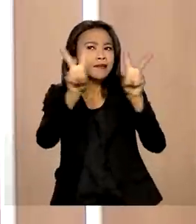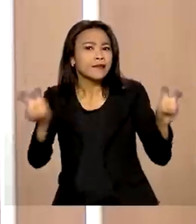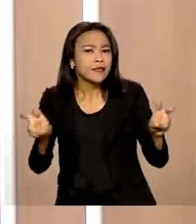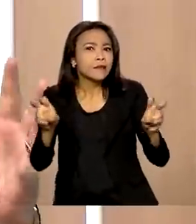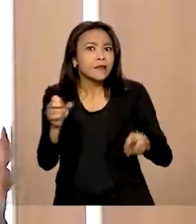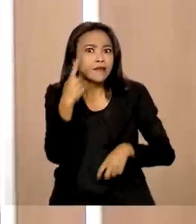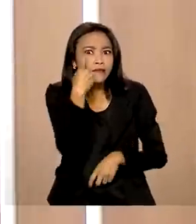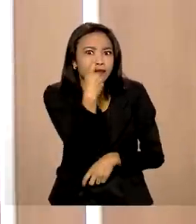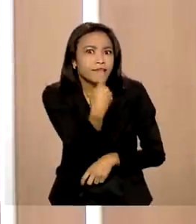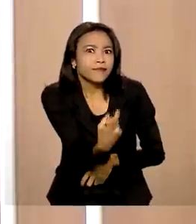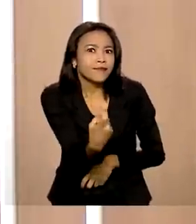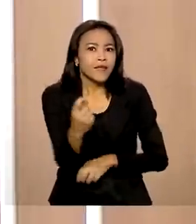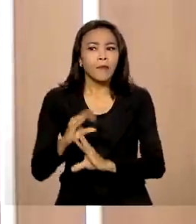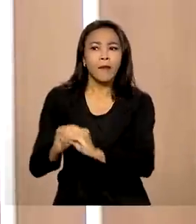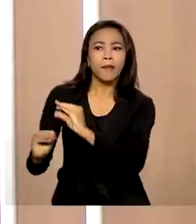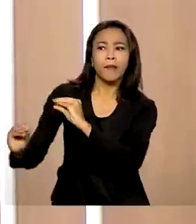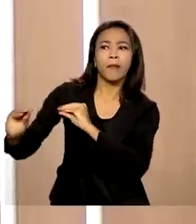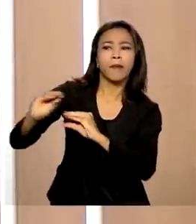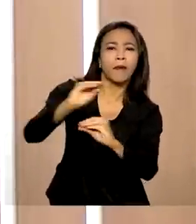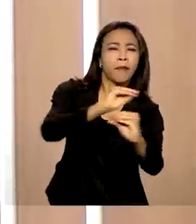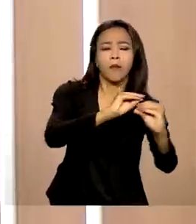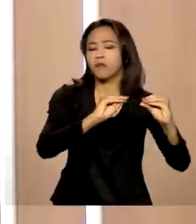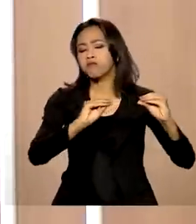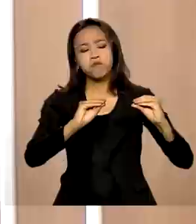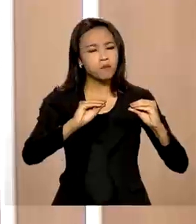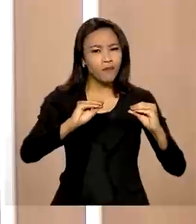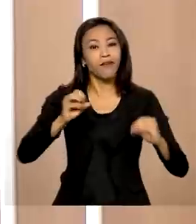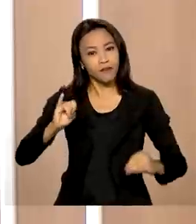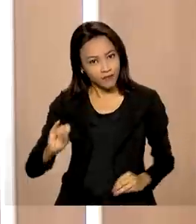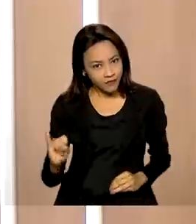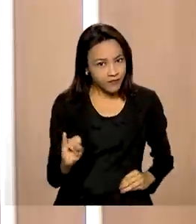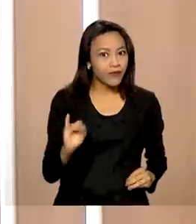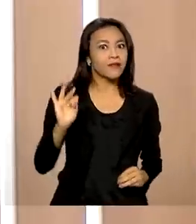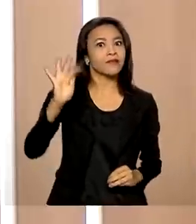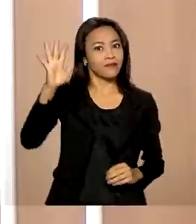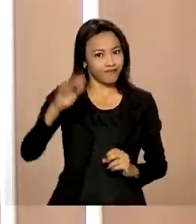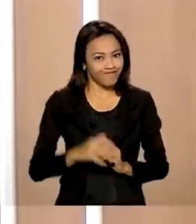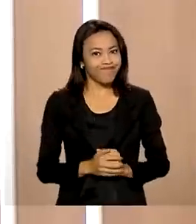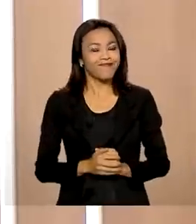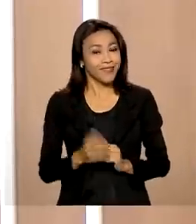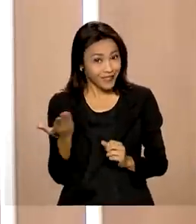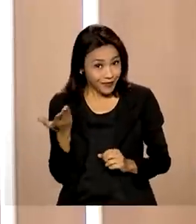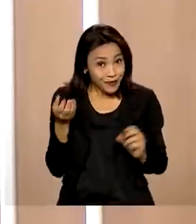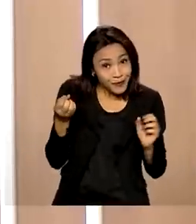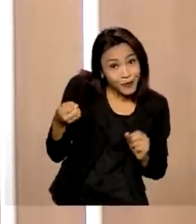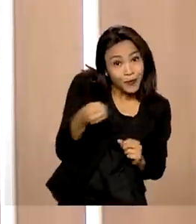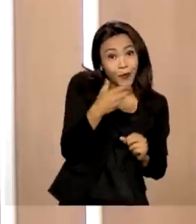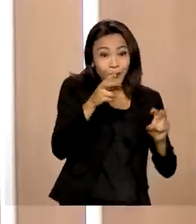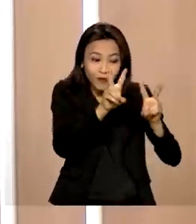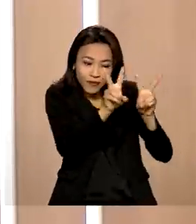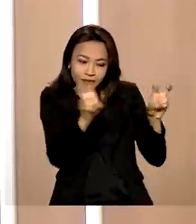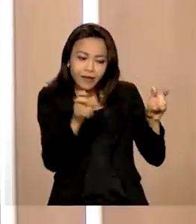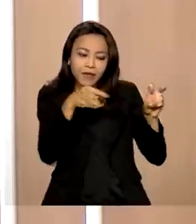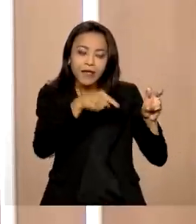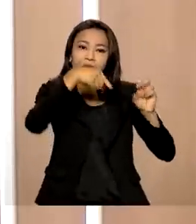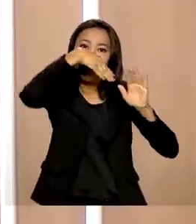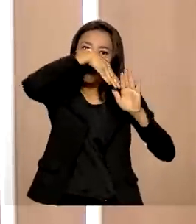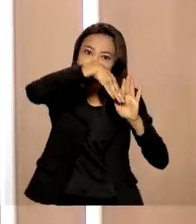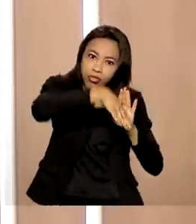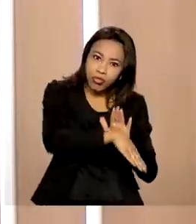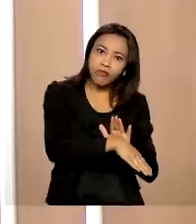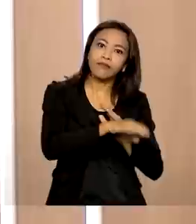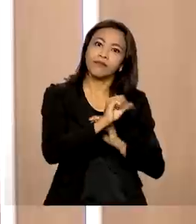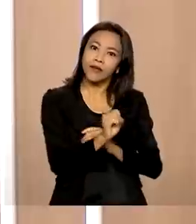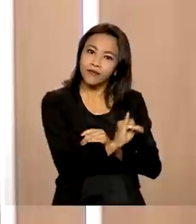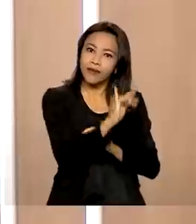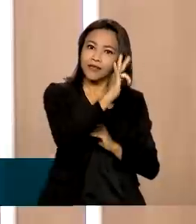interessante que está na boca de todos os brasileiros, que é a inflação e também com um tema novo, que é a deflação. Então, para